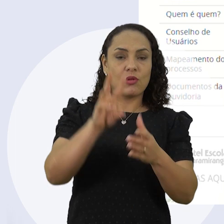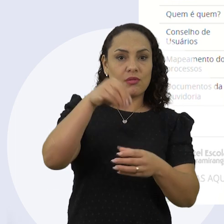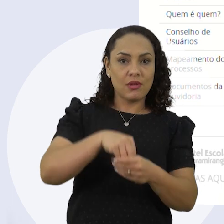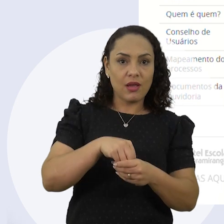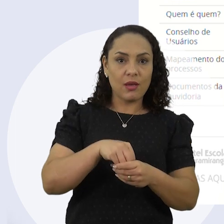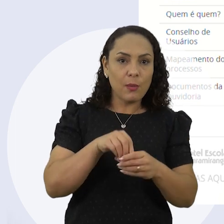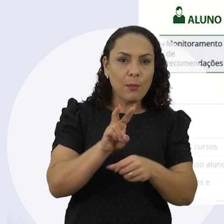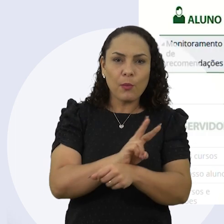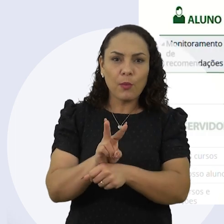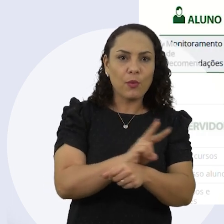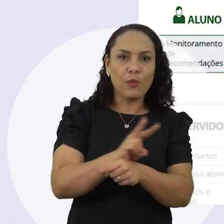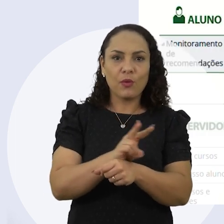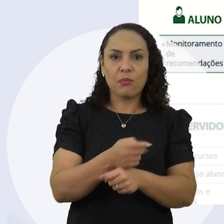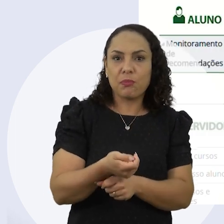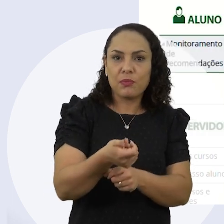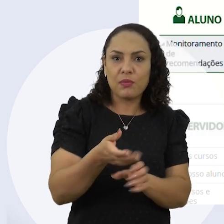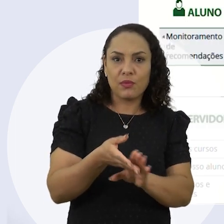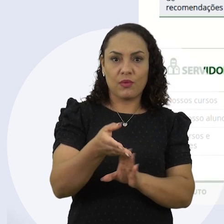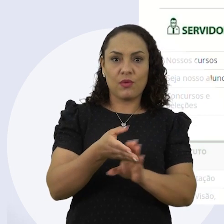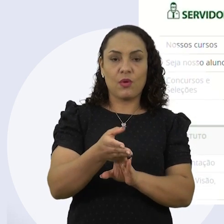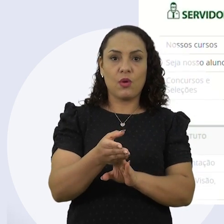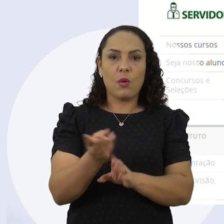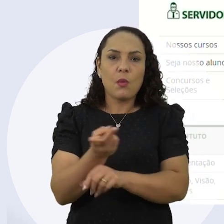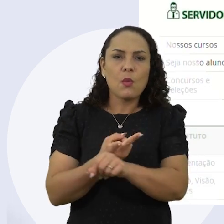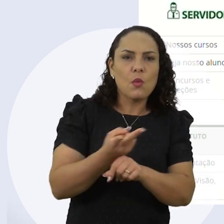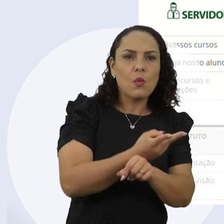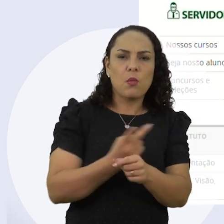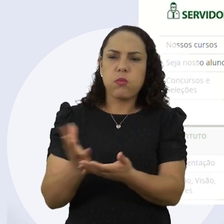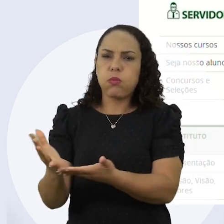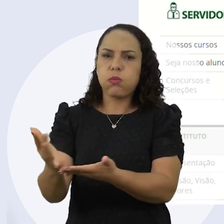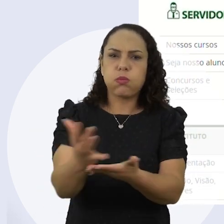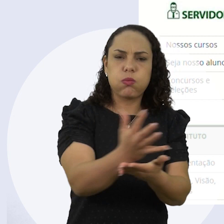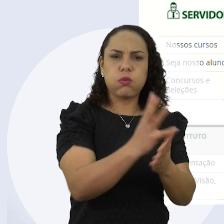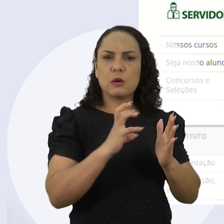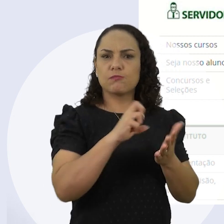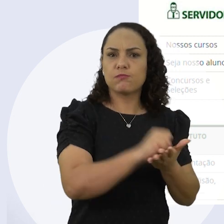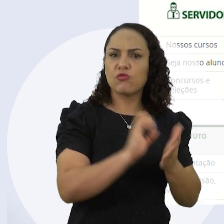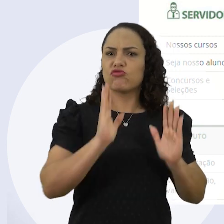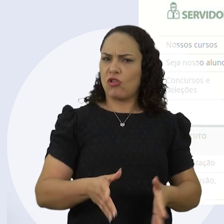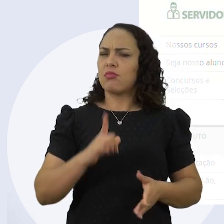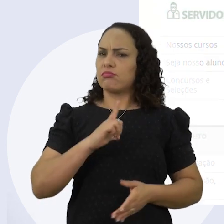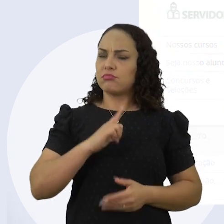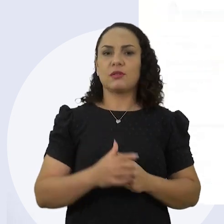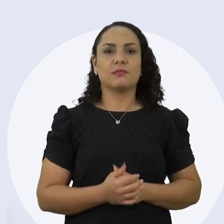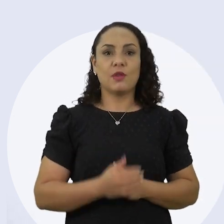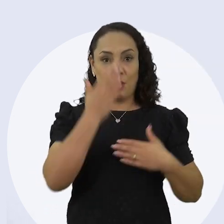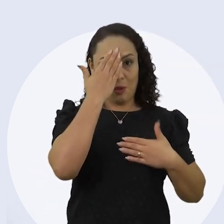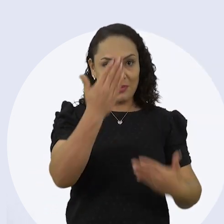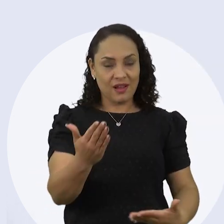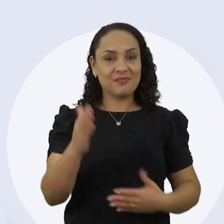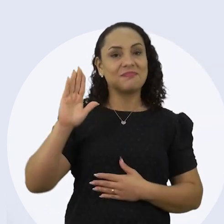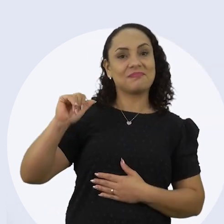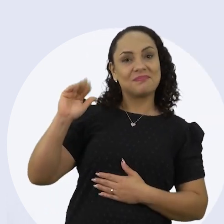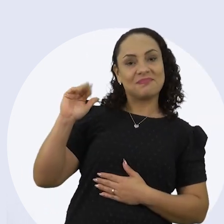Monitoramento de Recomendações e consultar os dados de monitoramento que já estão disponíveis. Obrigada